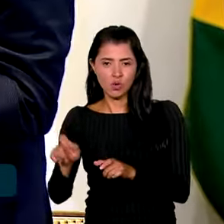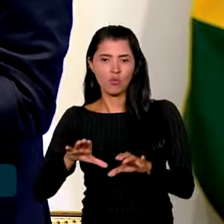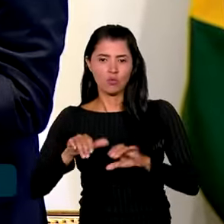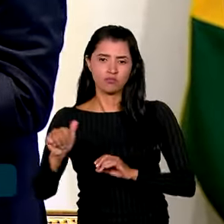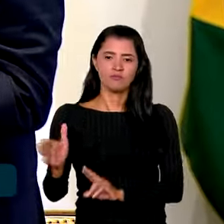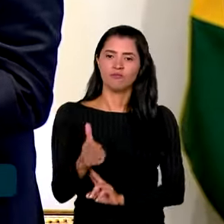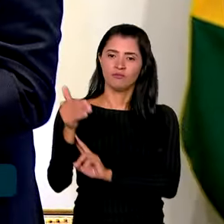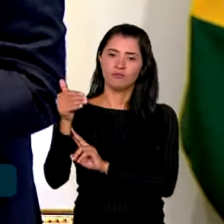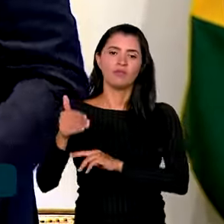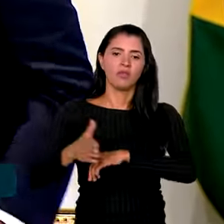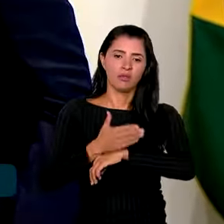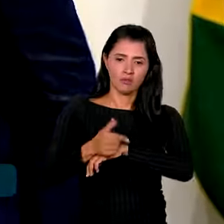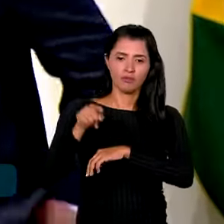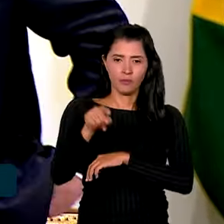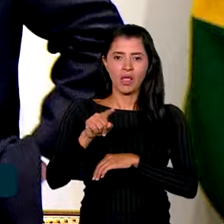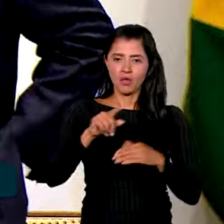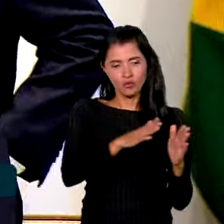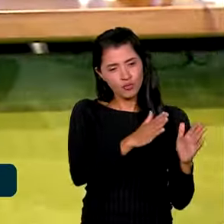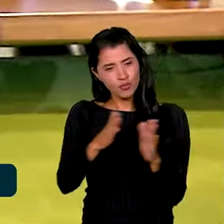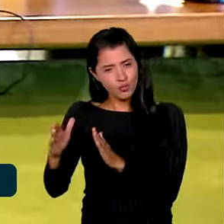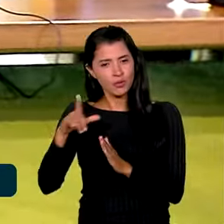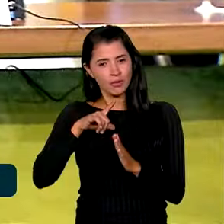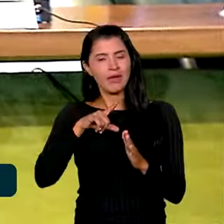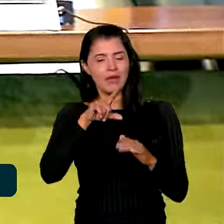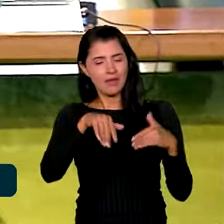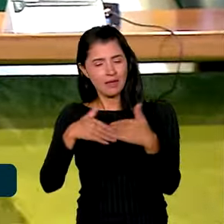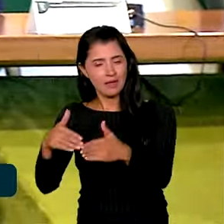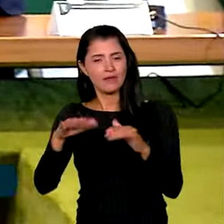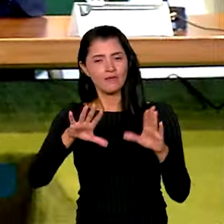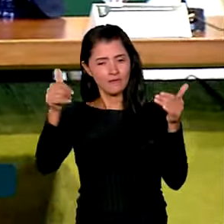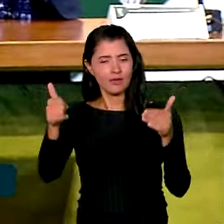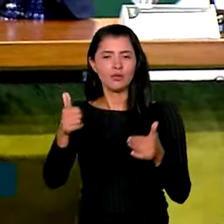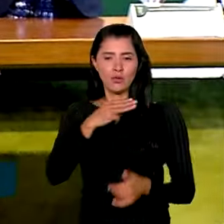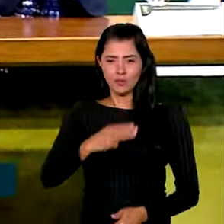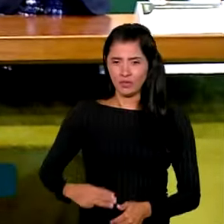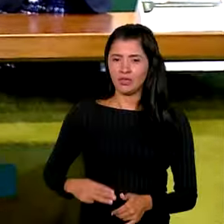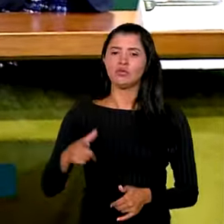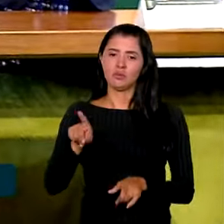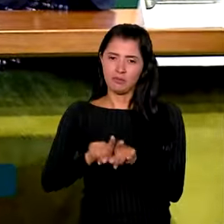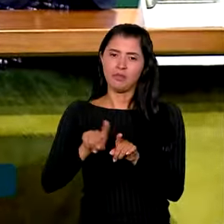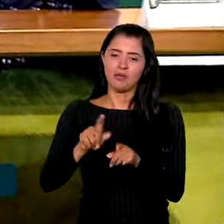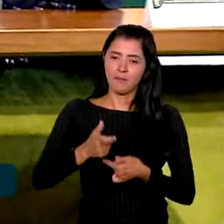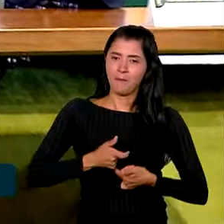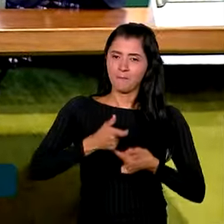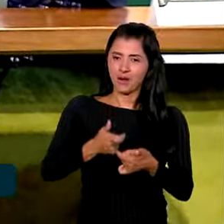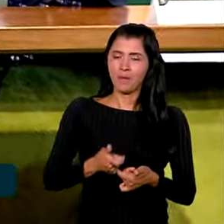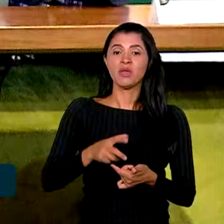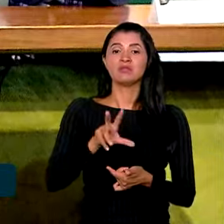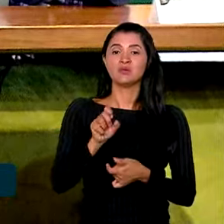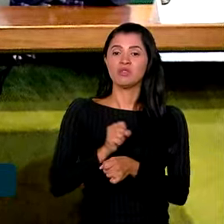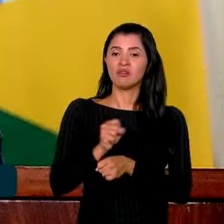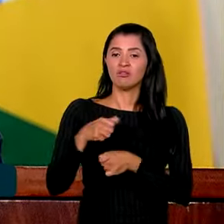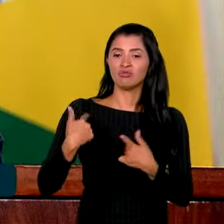evento, o ministro das Relações Exteriores, Mauro Vieira, e outros embaixadores receberam a medalha Prêmio por 50 anos de